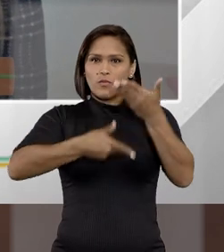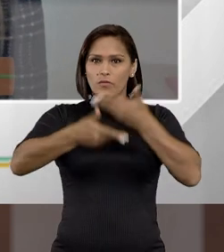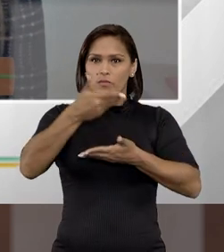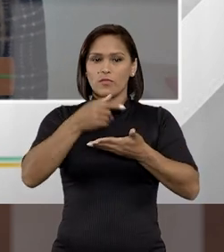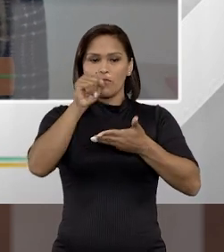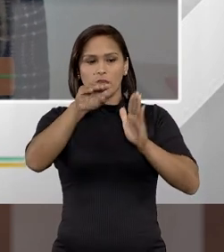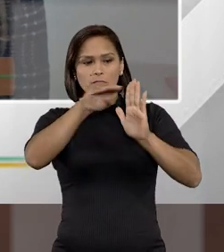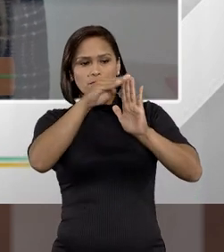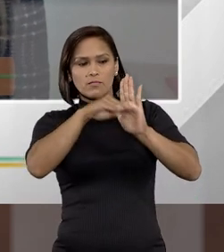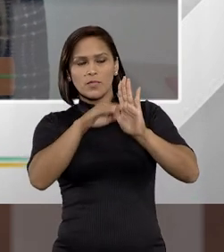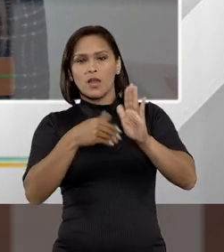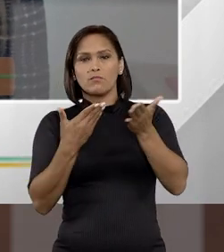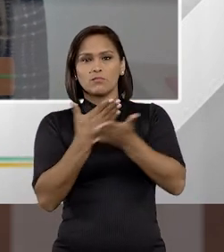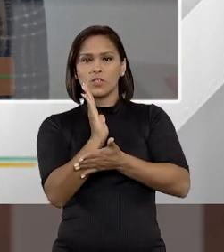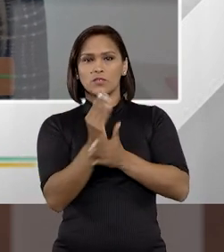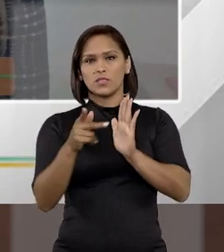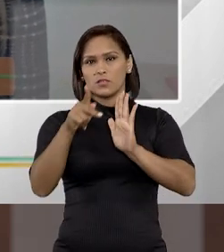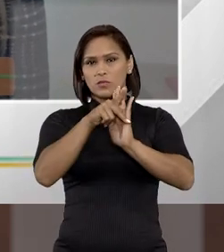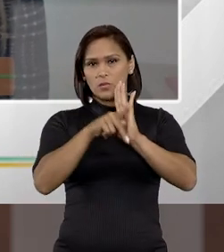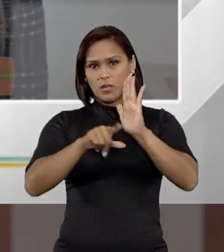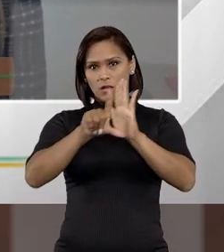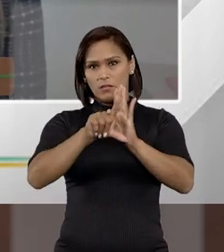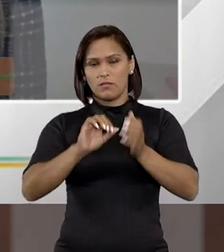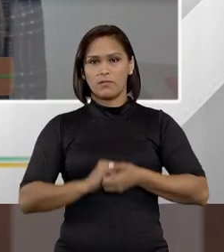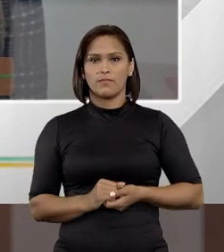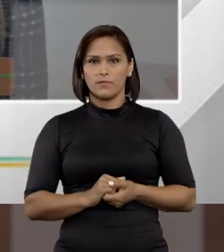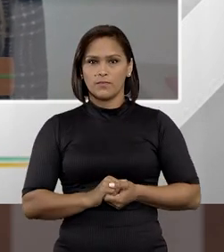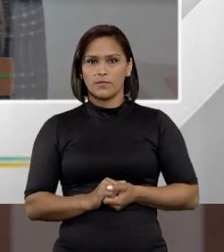envolvendo aí a aprovação do projeto.